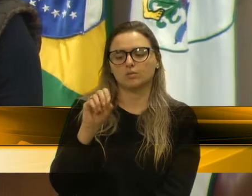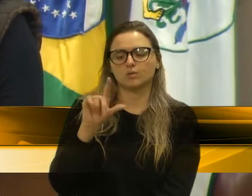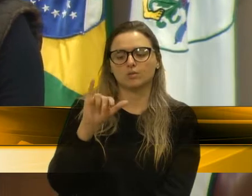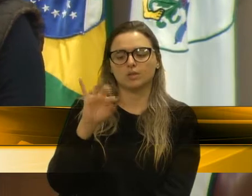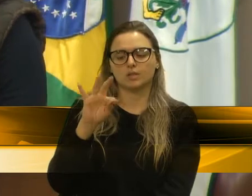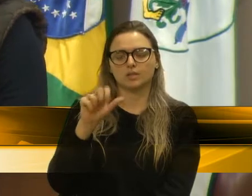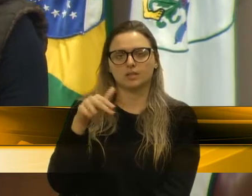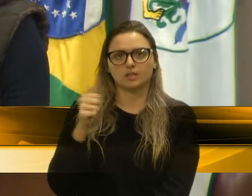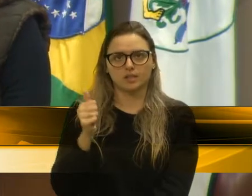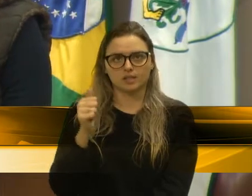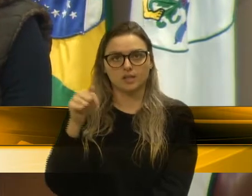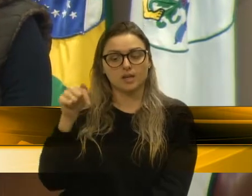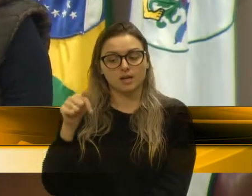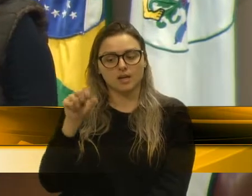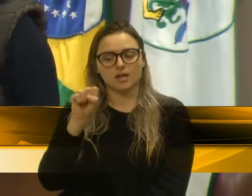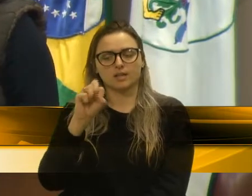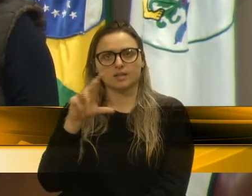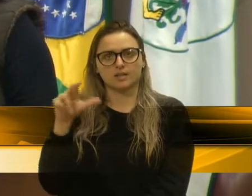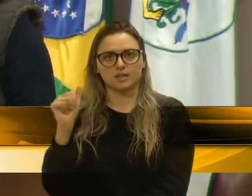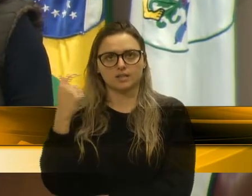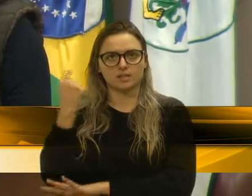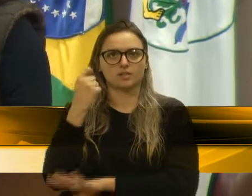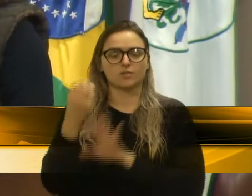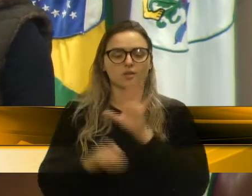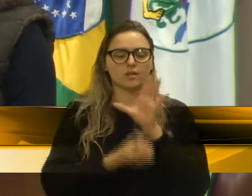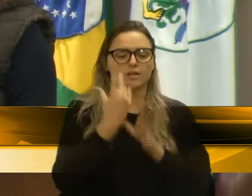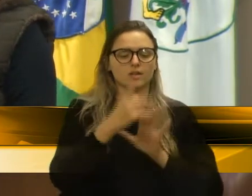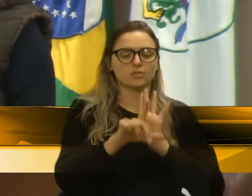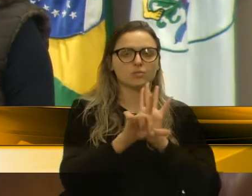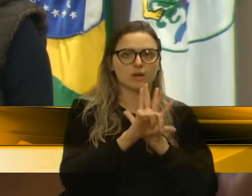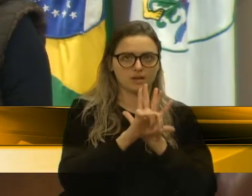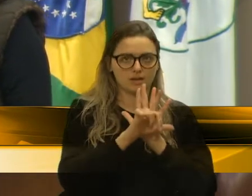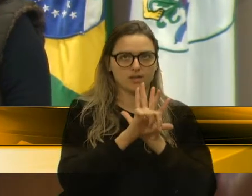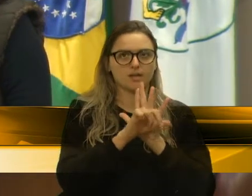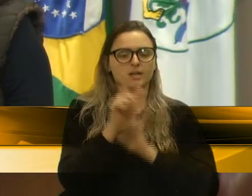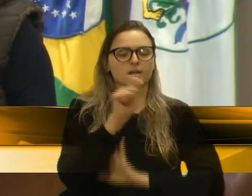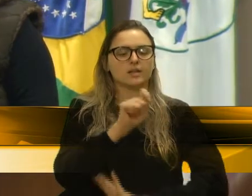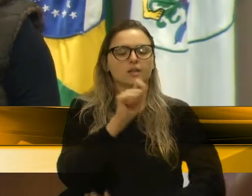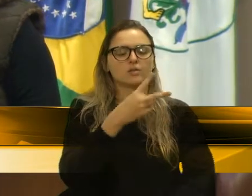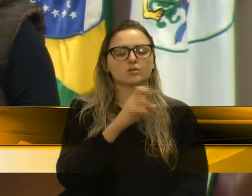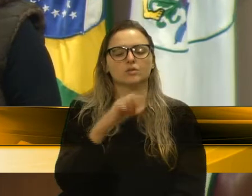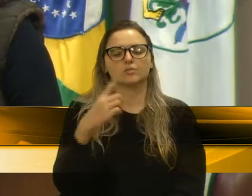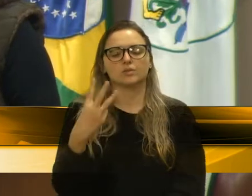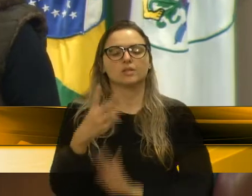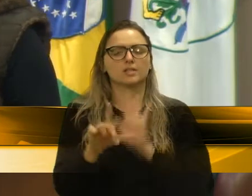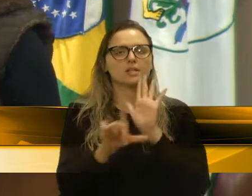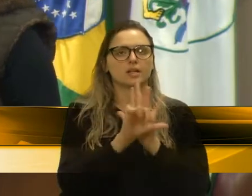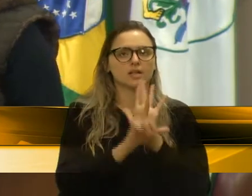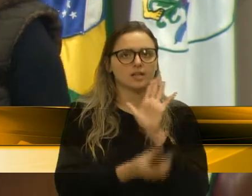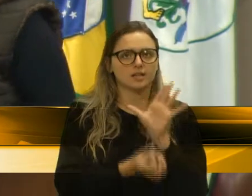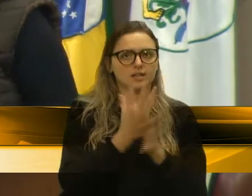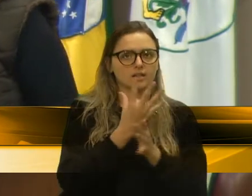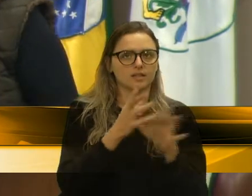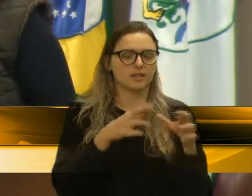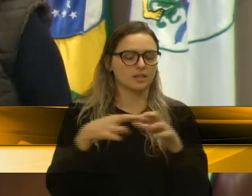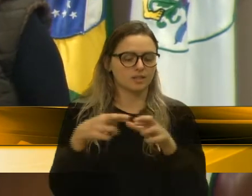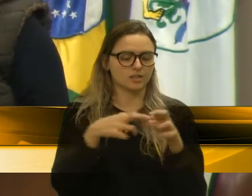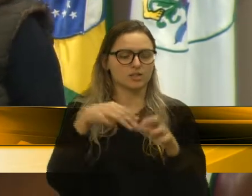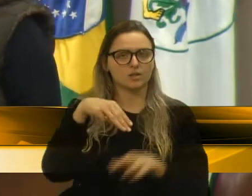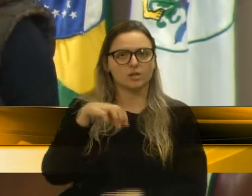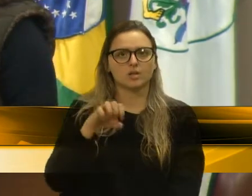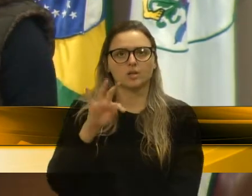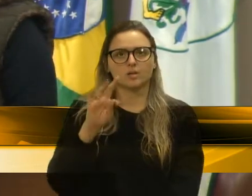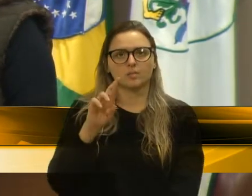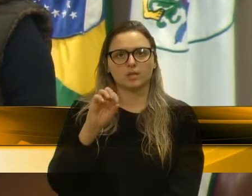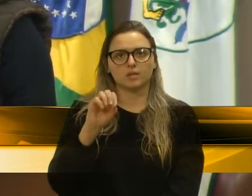Então, foi feita uma lei, em agosto de 2013, a lei que criava a região metropolitana da